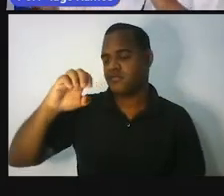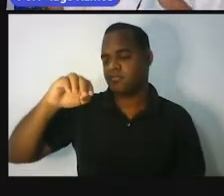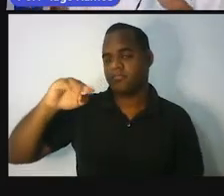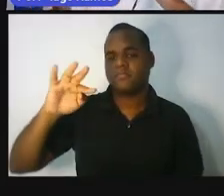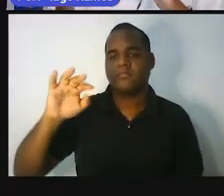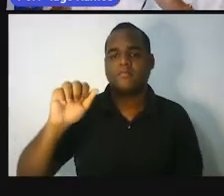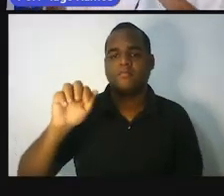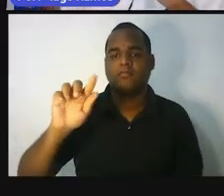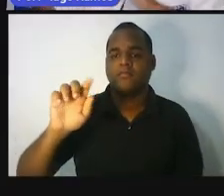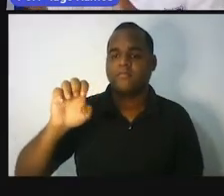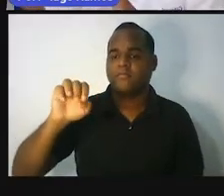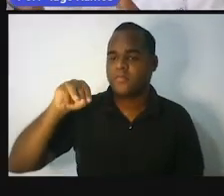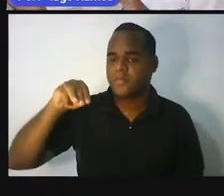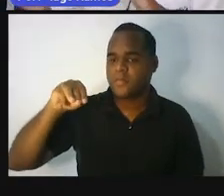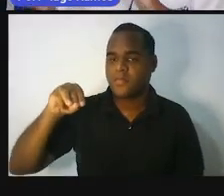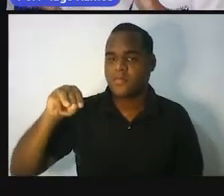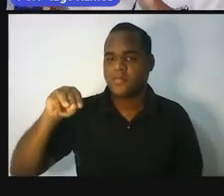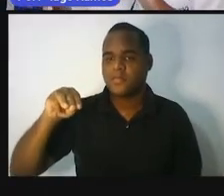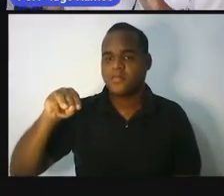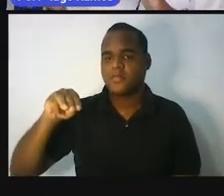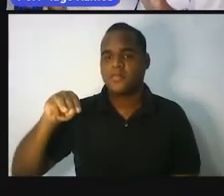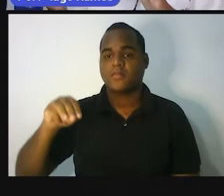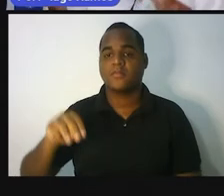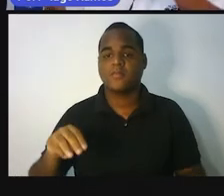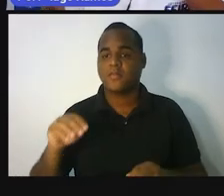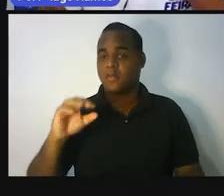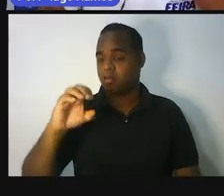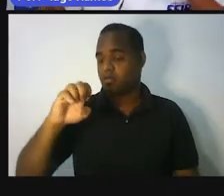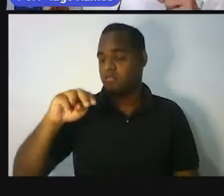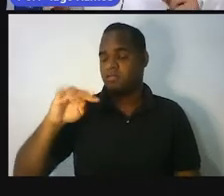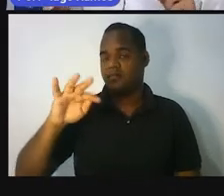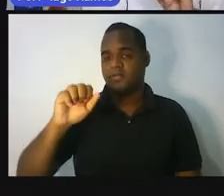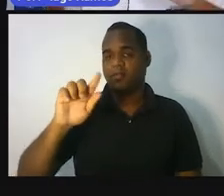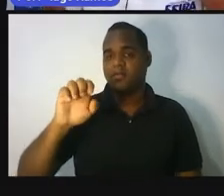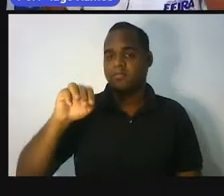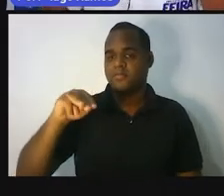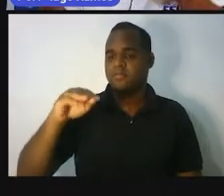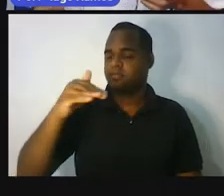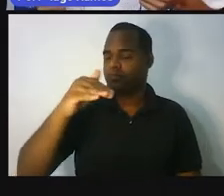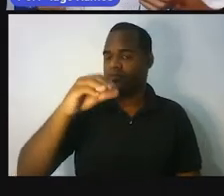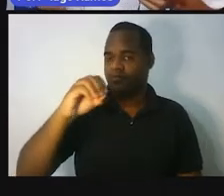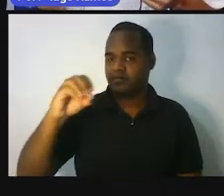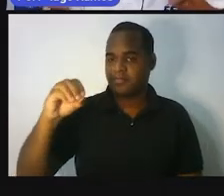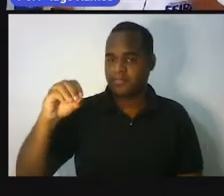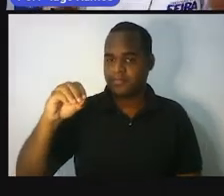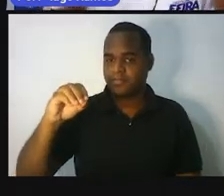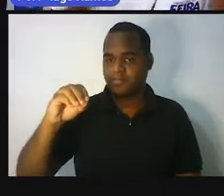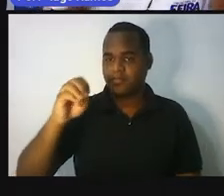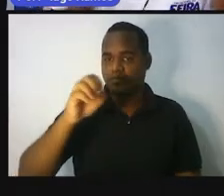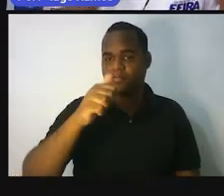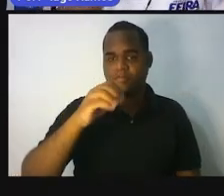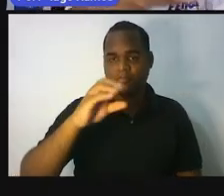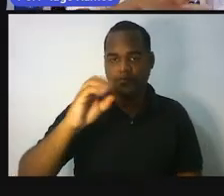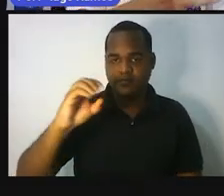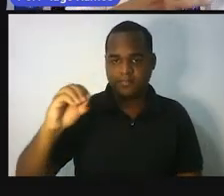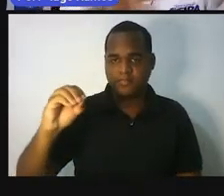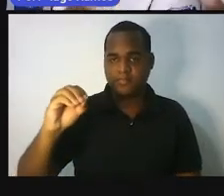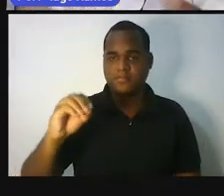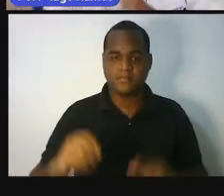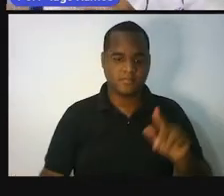Porcentagem. Centagem tem a ver com cem. Ó, cem, centagem. Ah, professor,